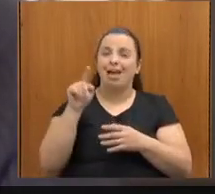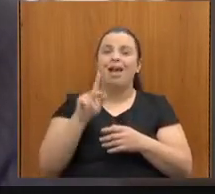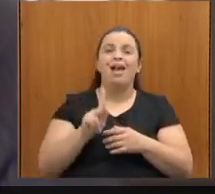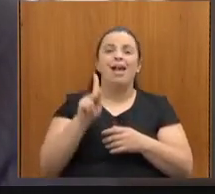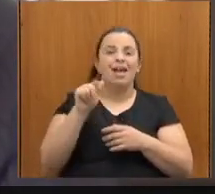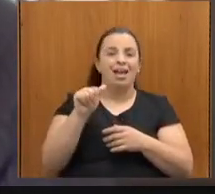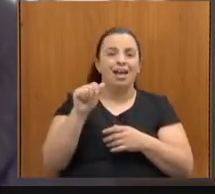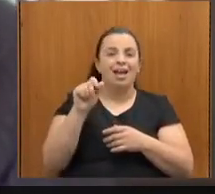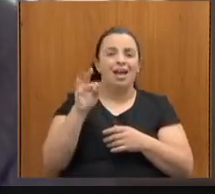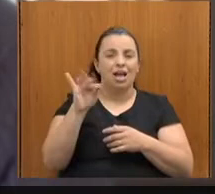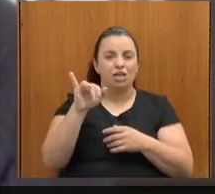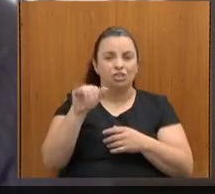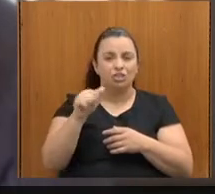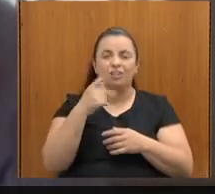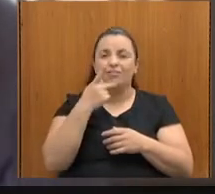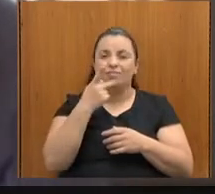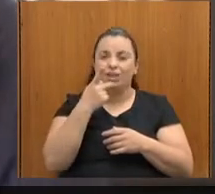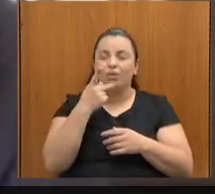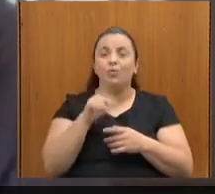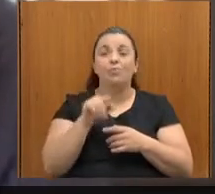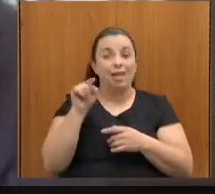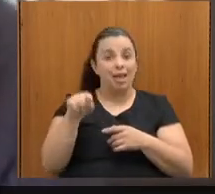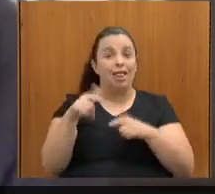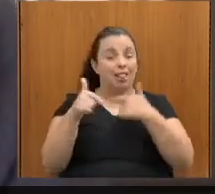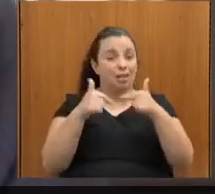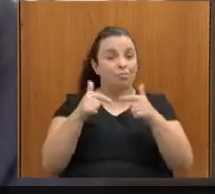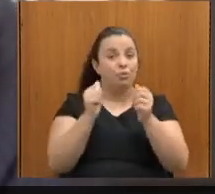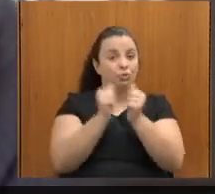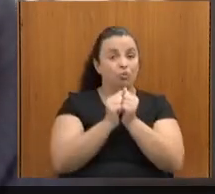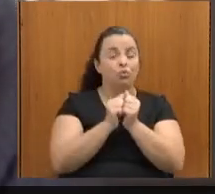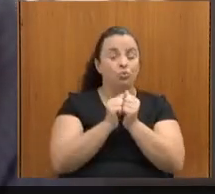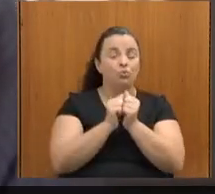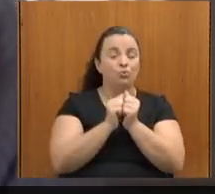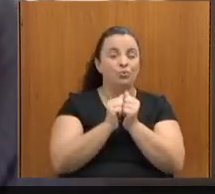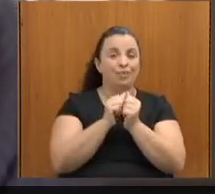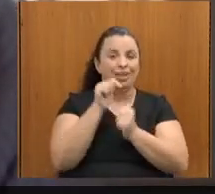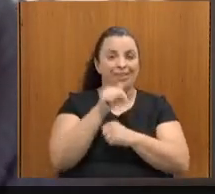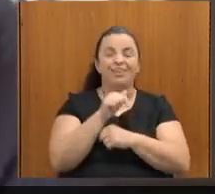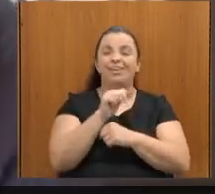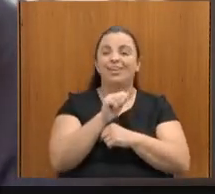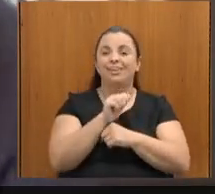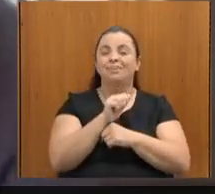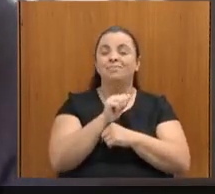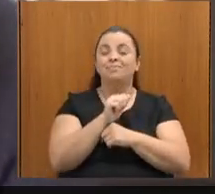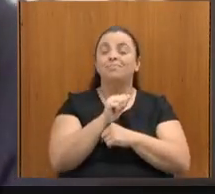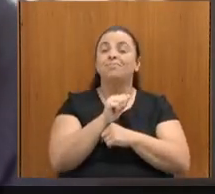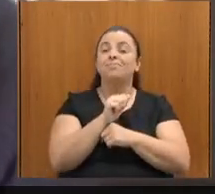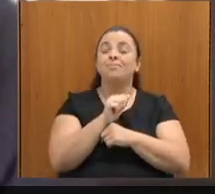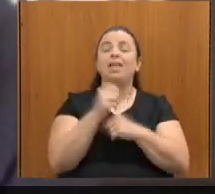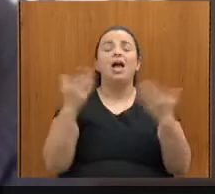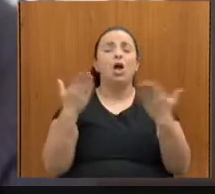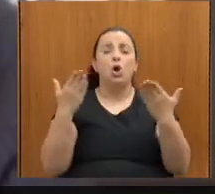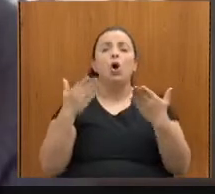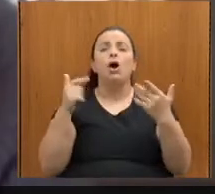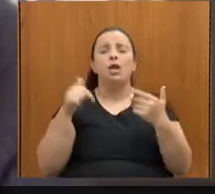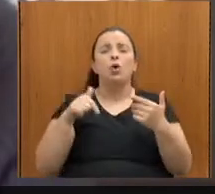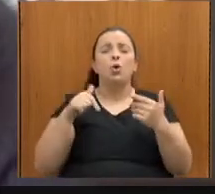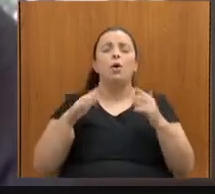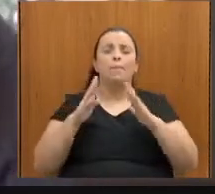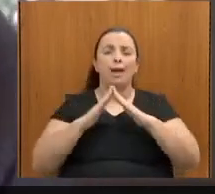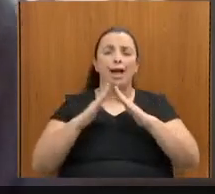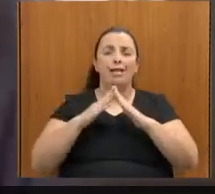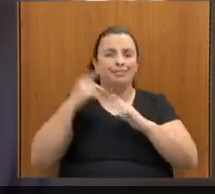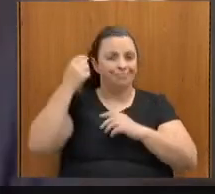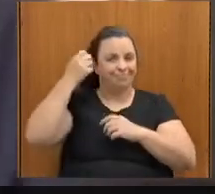de entrar, está junto conosco agora. Bom, eu estou em minha casa, eu sou uma pessoa de pele